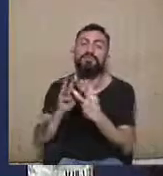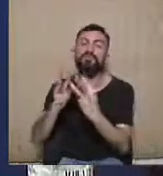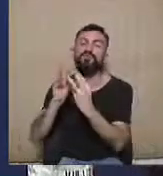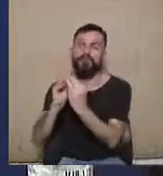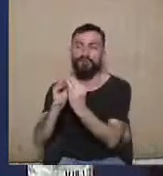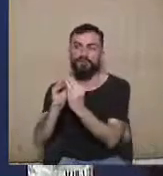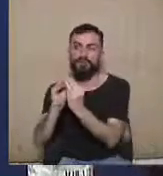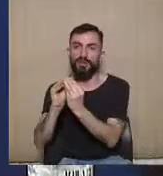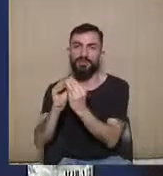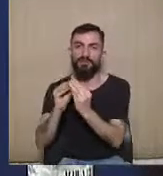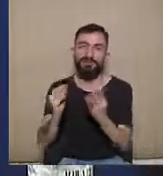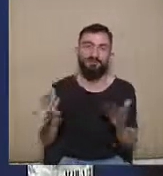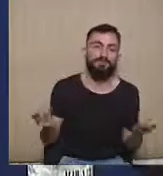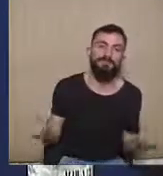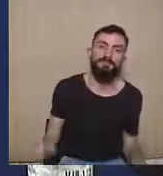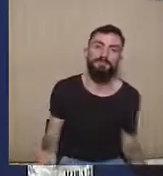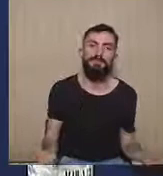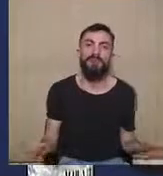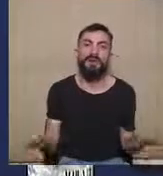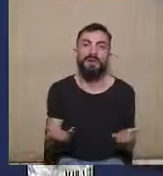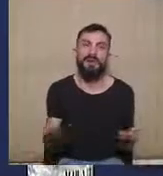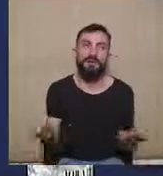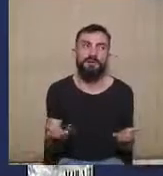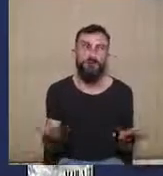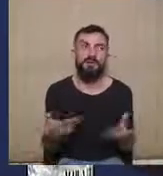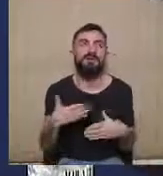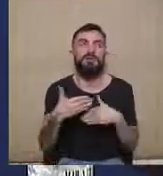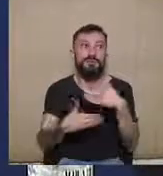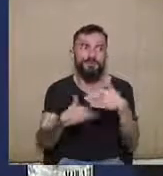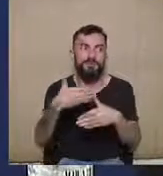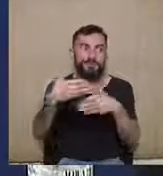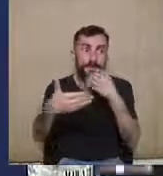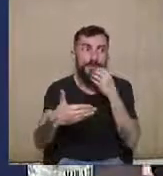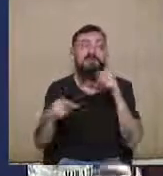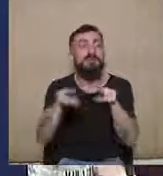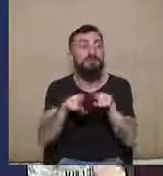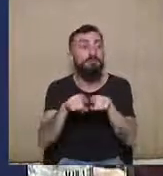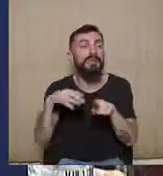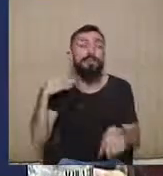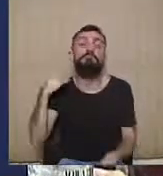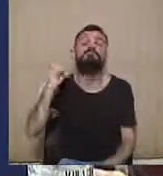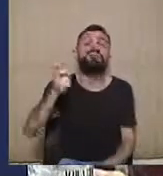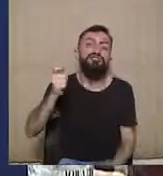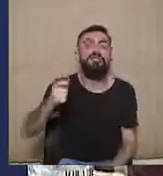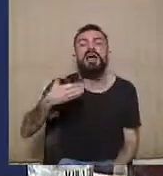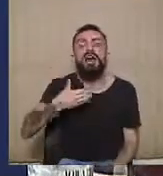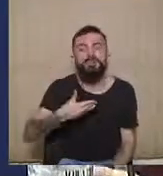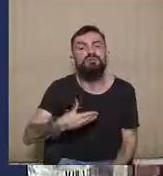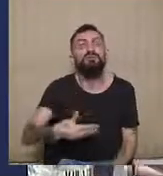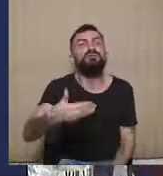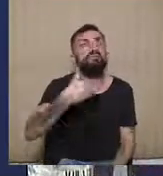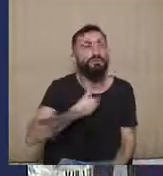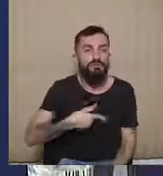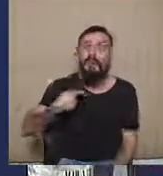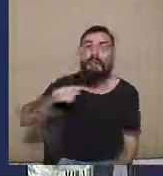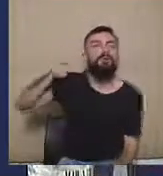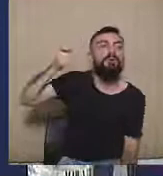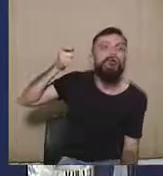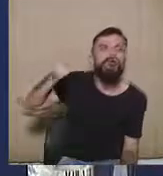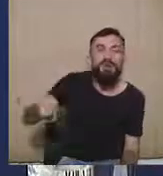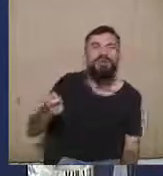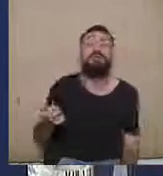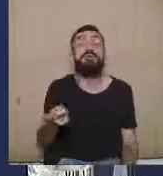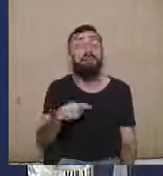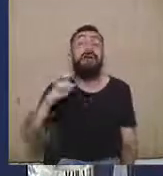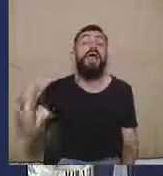e sem uma possibilidade de um contato maior com o magistrado, que vai proferir a sentença às decisões judiciais. Então, é